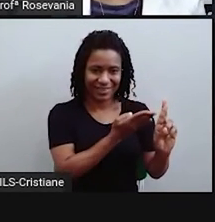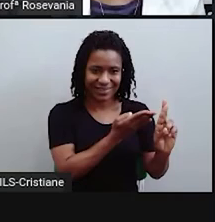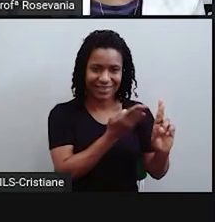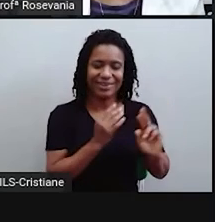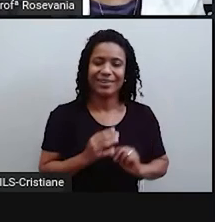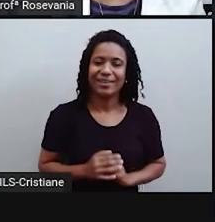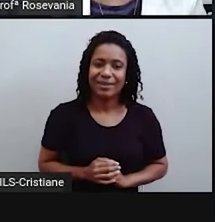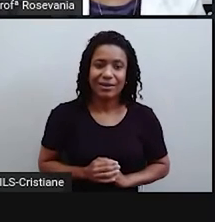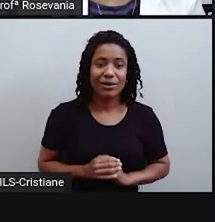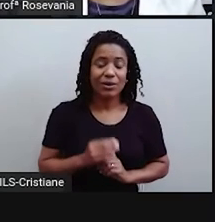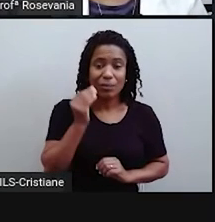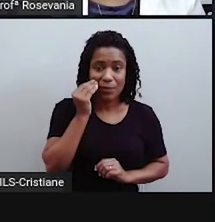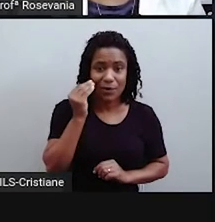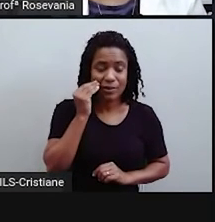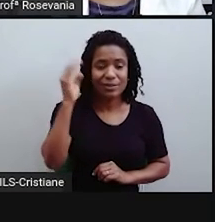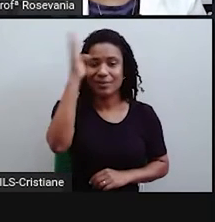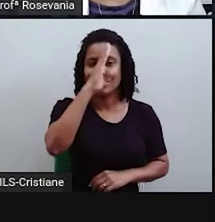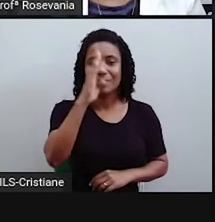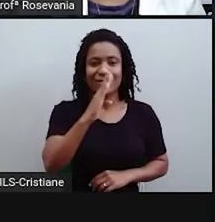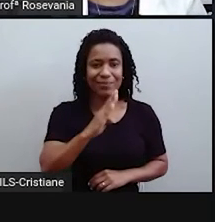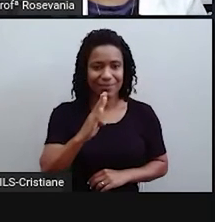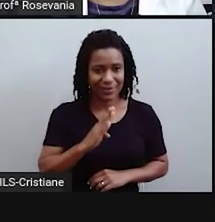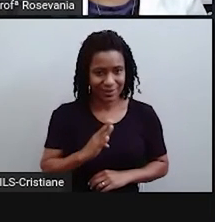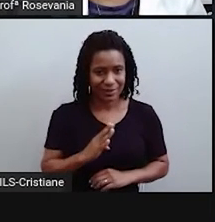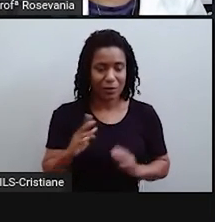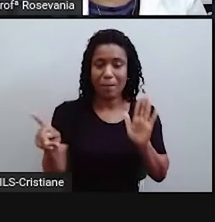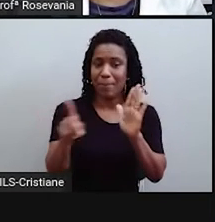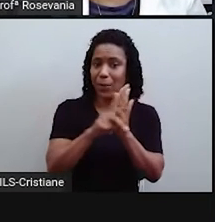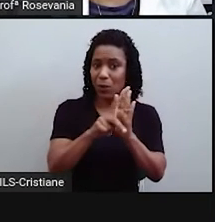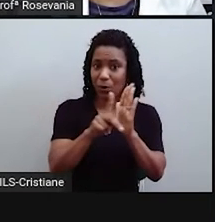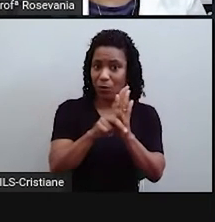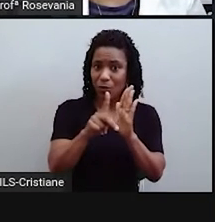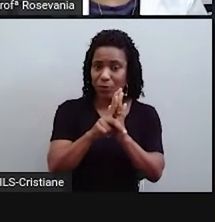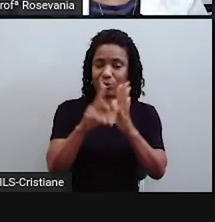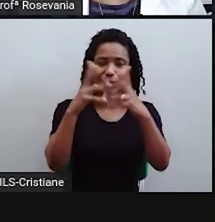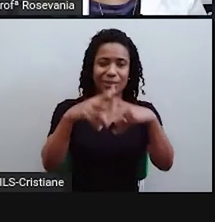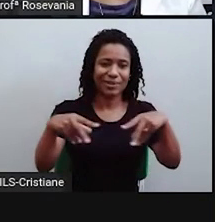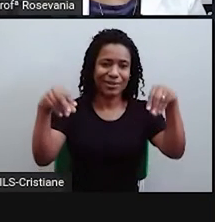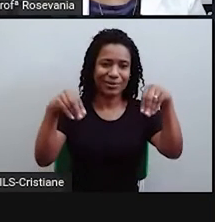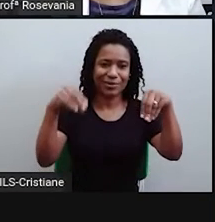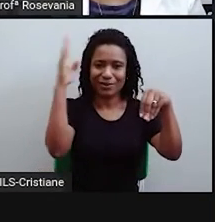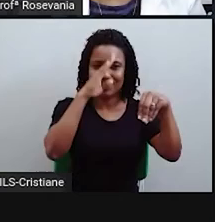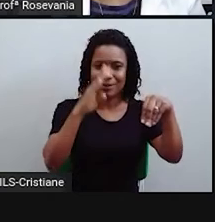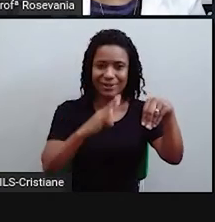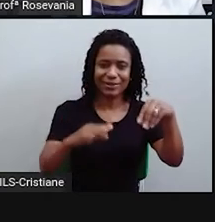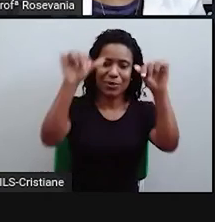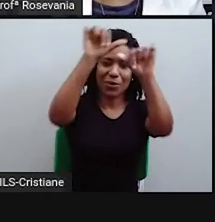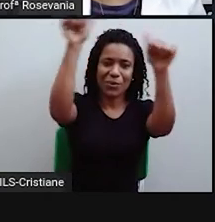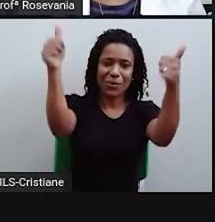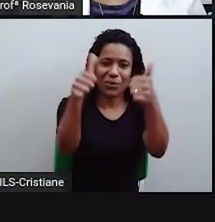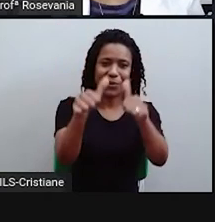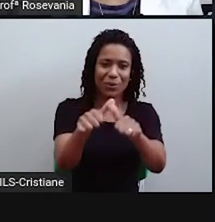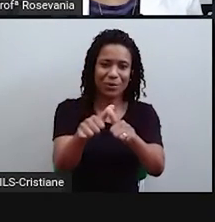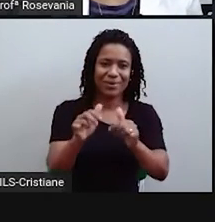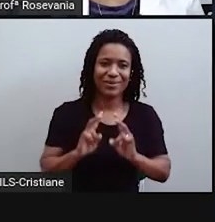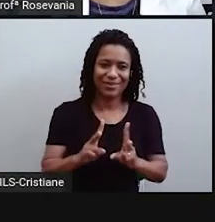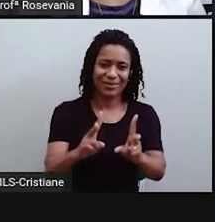configuração mais atual que tem do território brasileiro, é essa aí, que vocês vão encontrar.